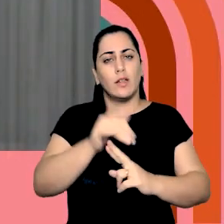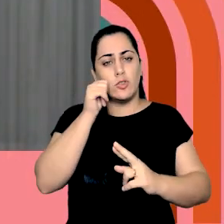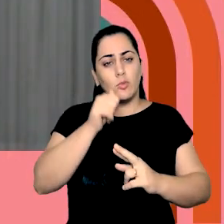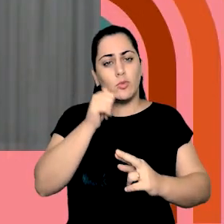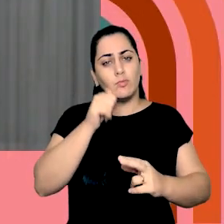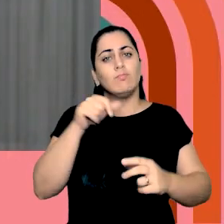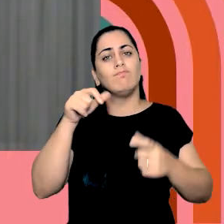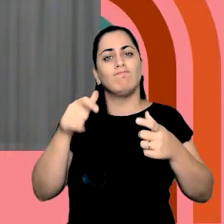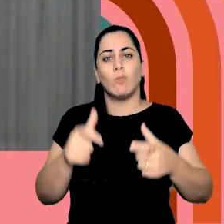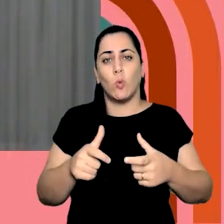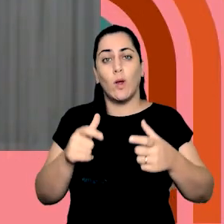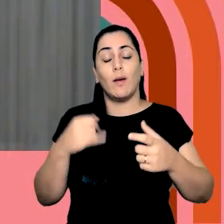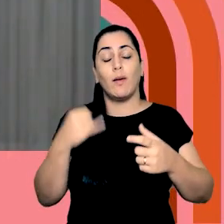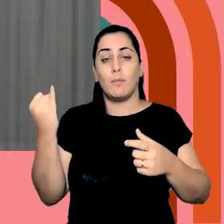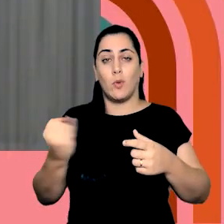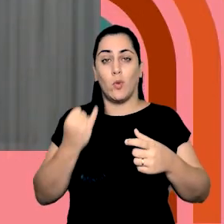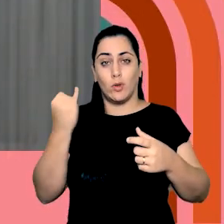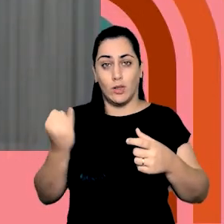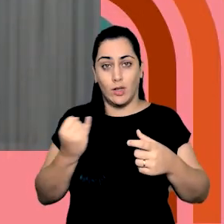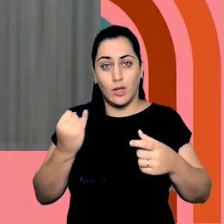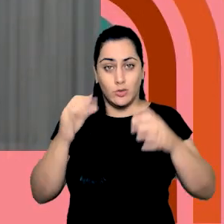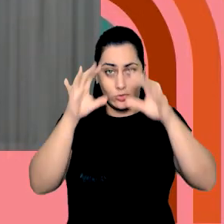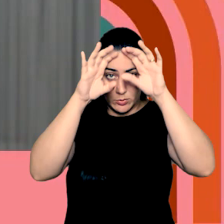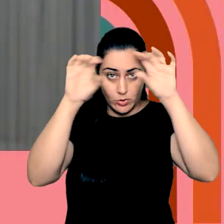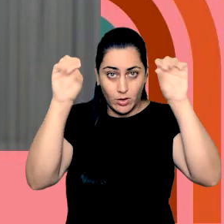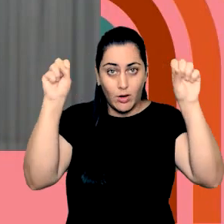decisório importante que